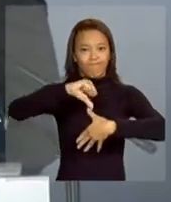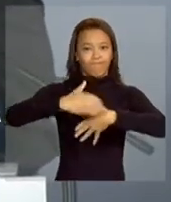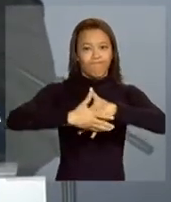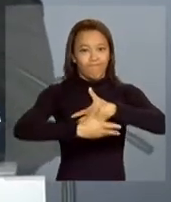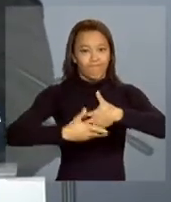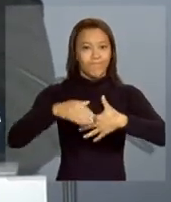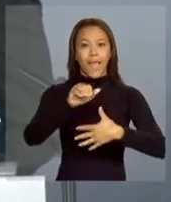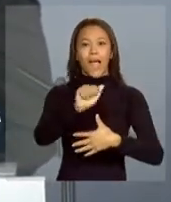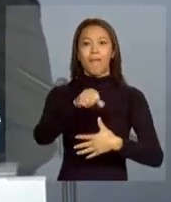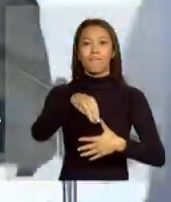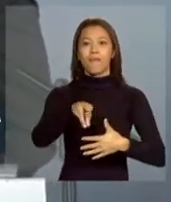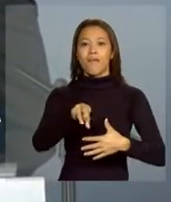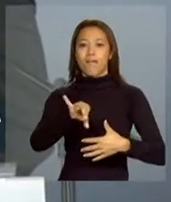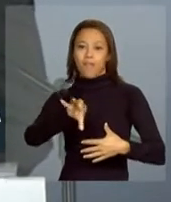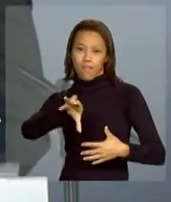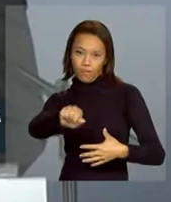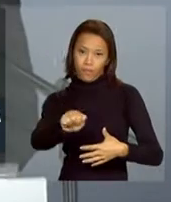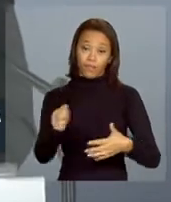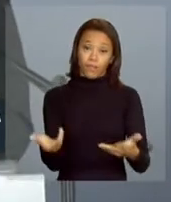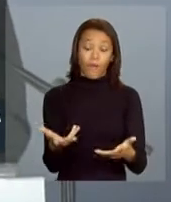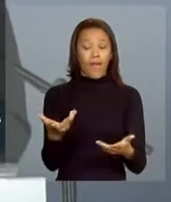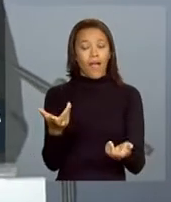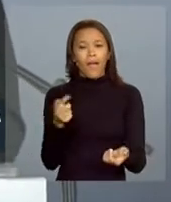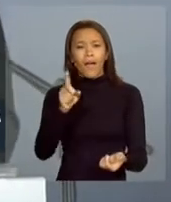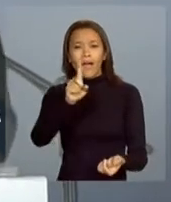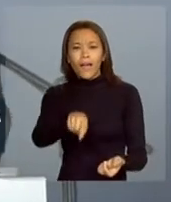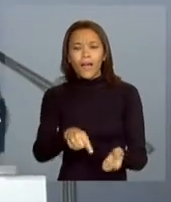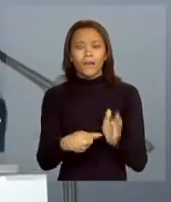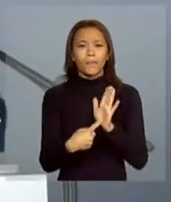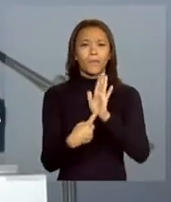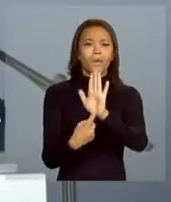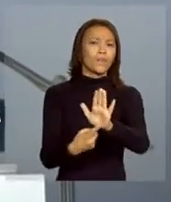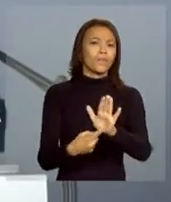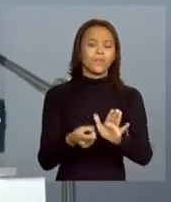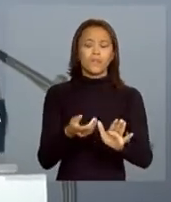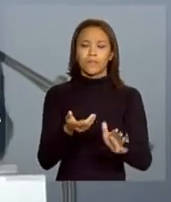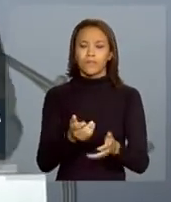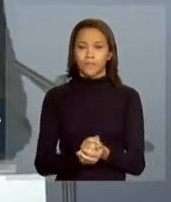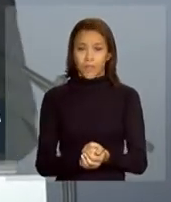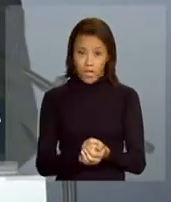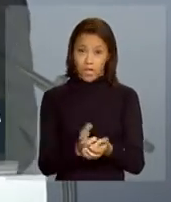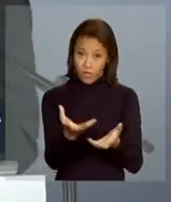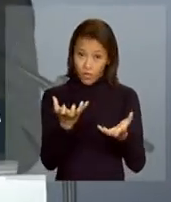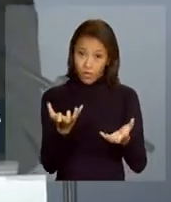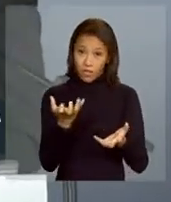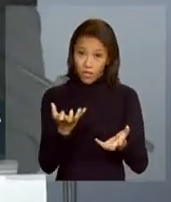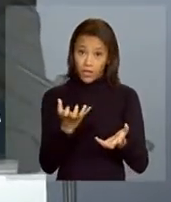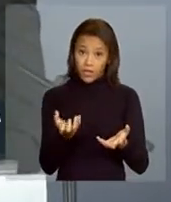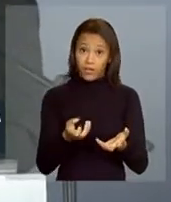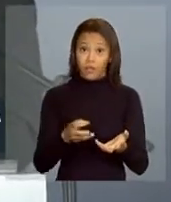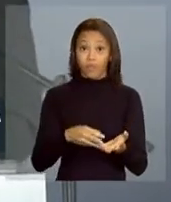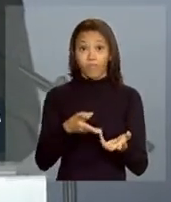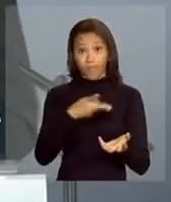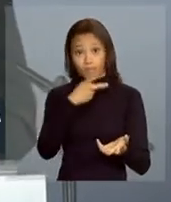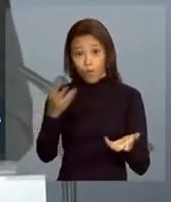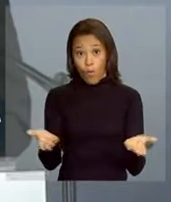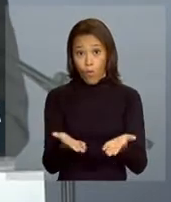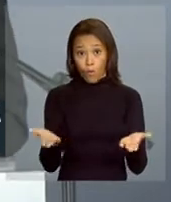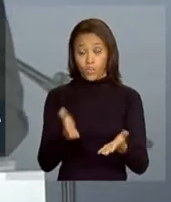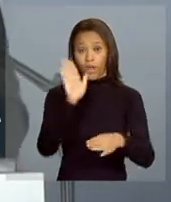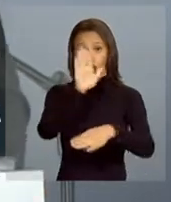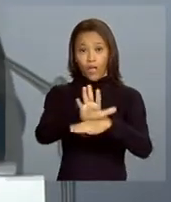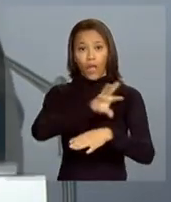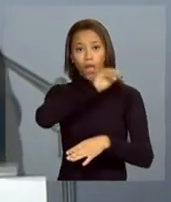Eu acho que uma ilustração de um grande exemplo disso que eu queria trazer e dividir com vocês nessa tarde